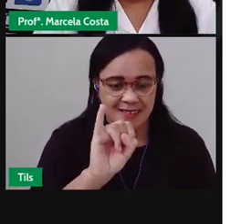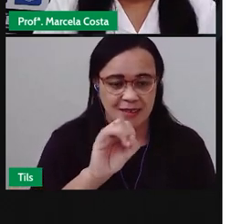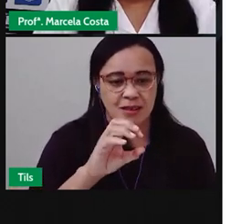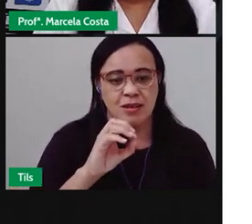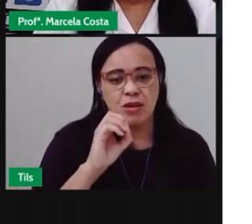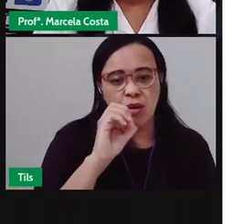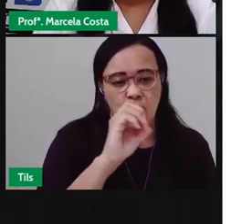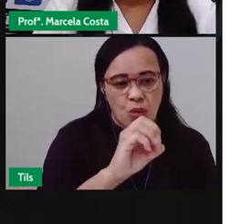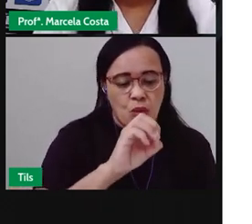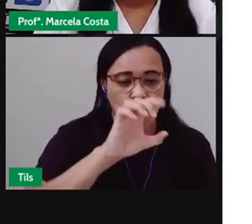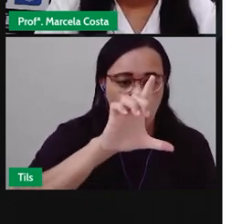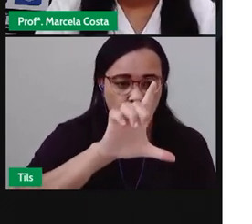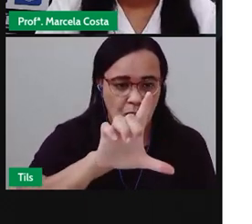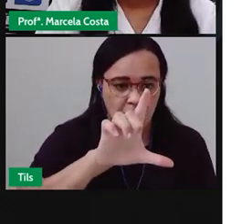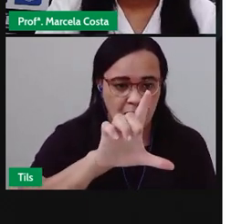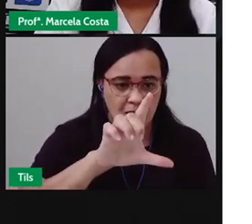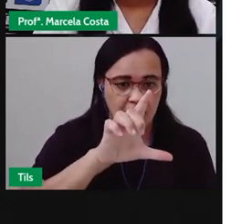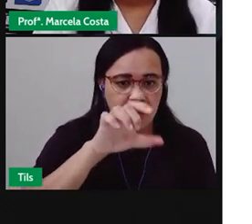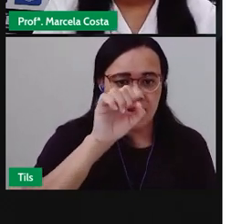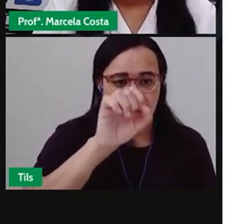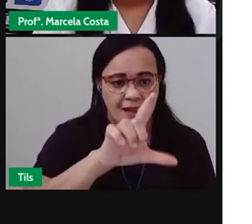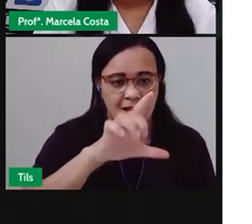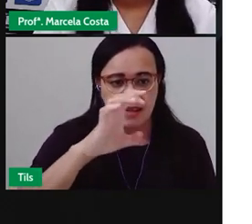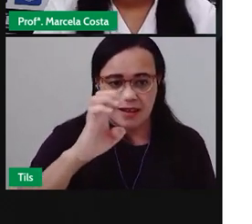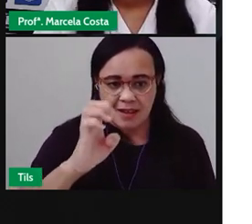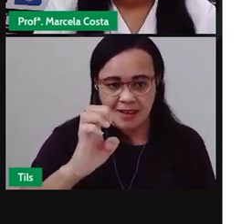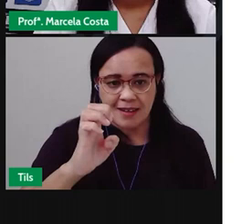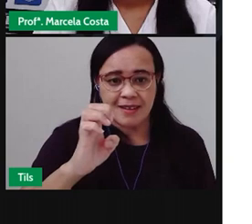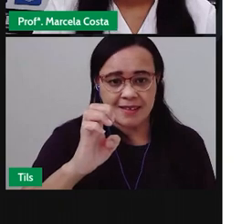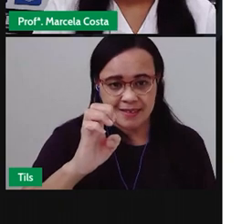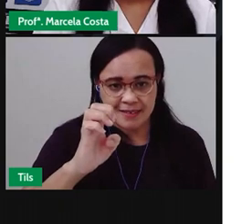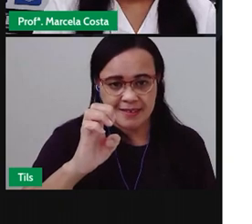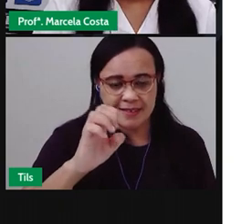L é Lê